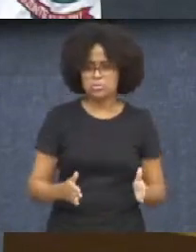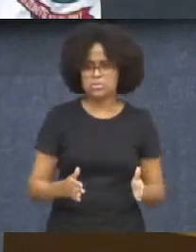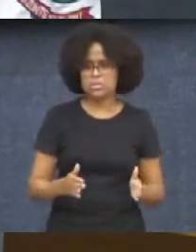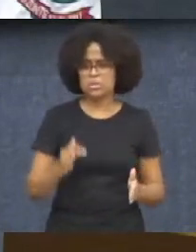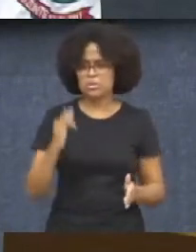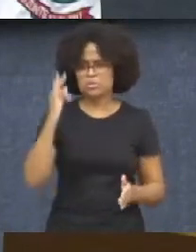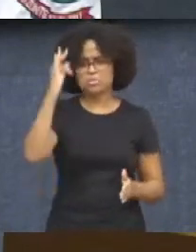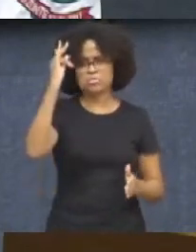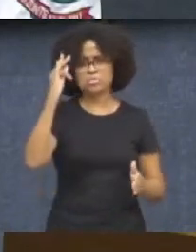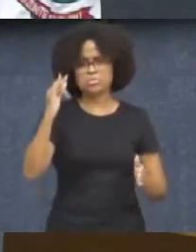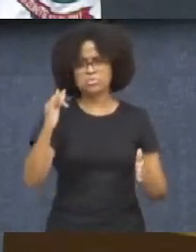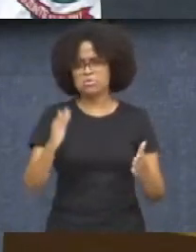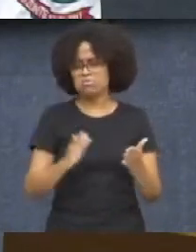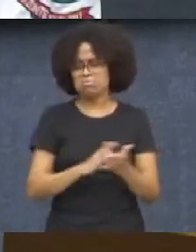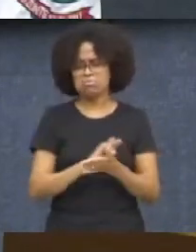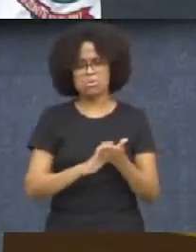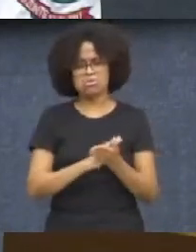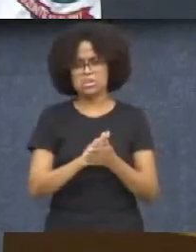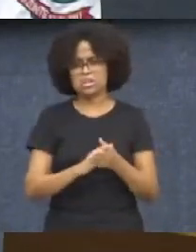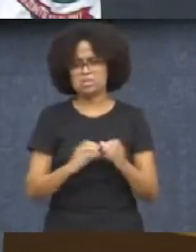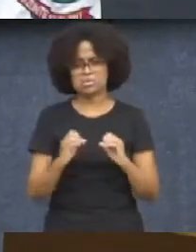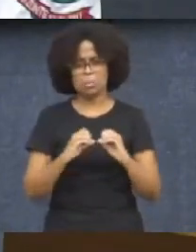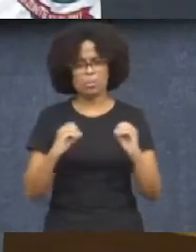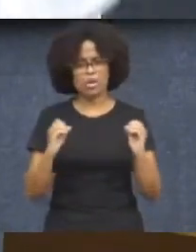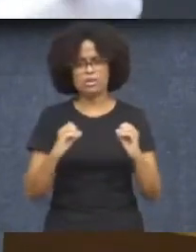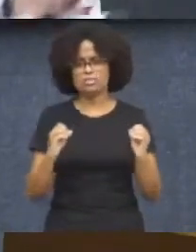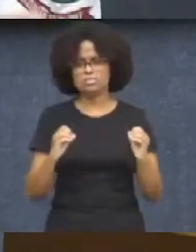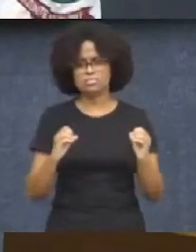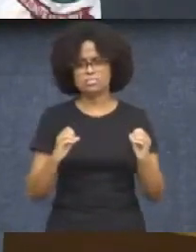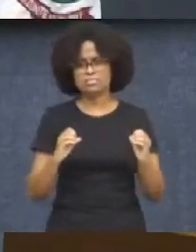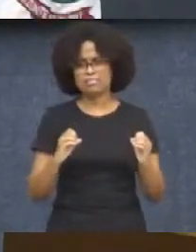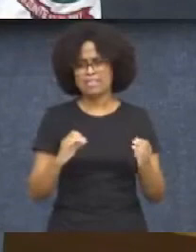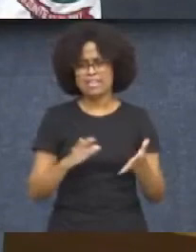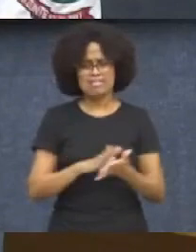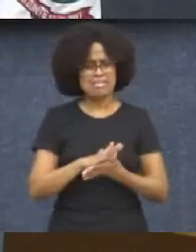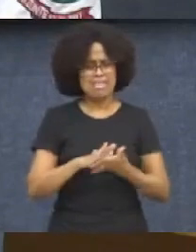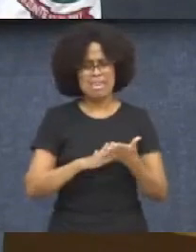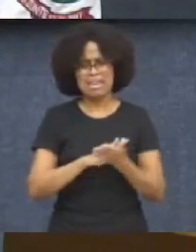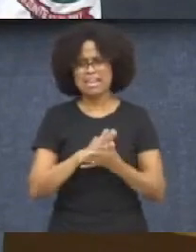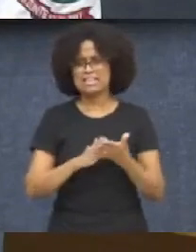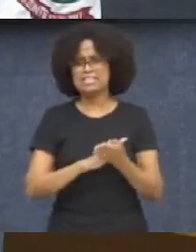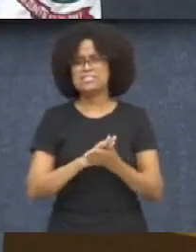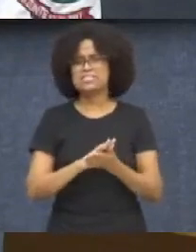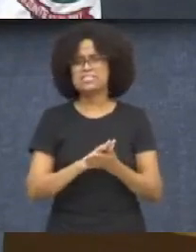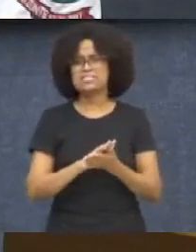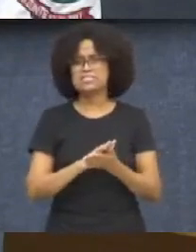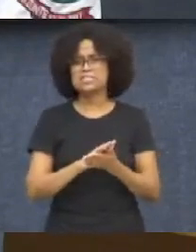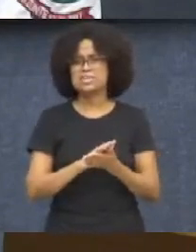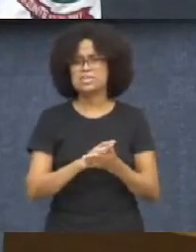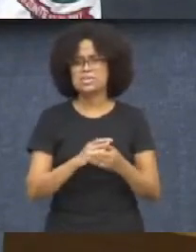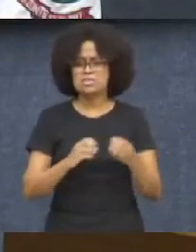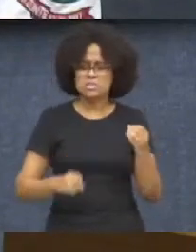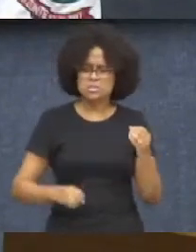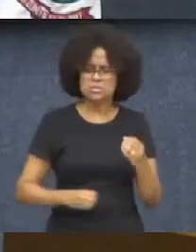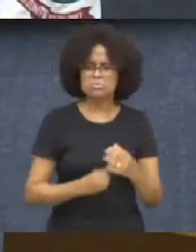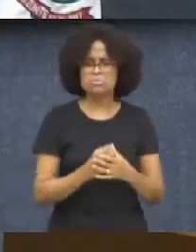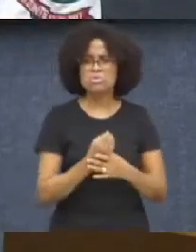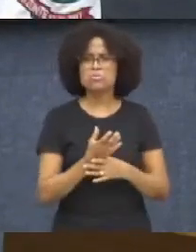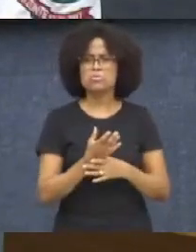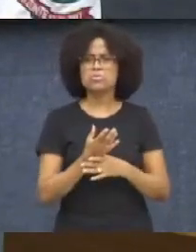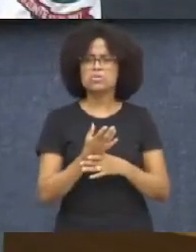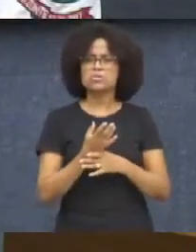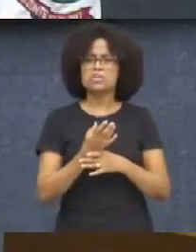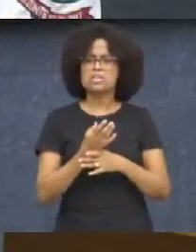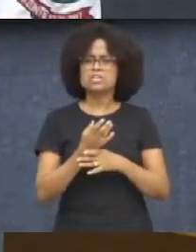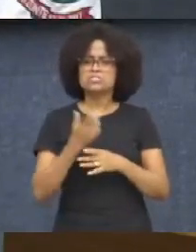houver uma boa gestão. Porque nada disso que está acontecendo aqui hoje produz efeito se não tiver gente lá competente